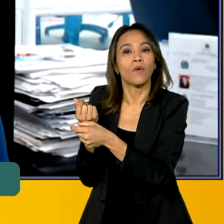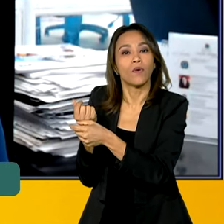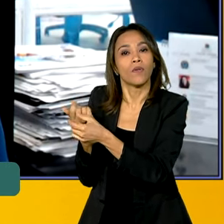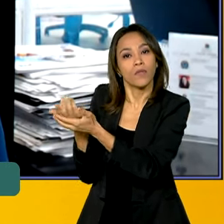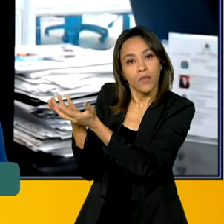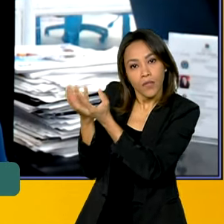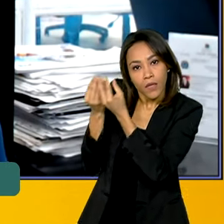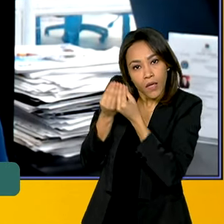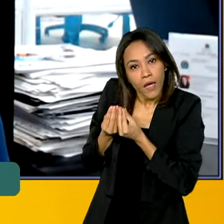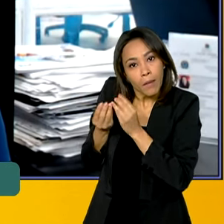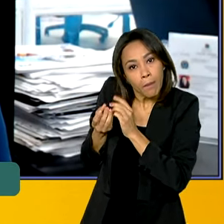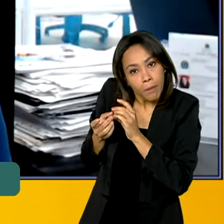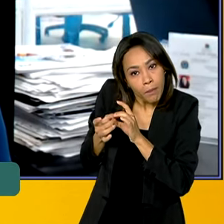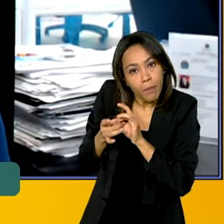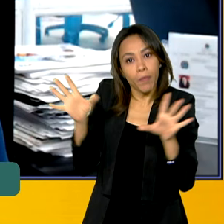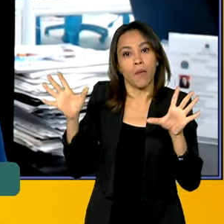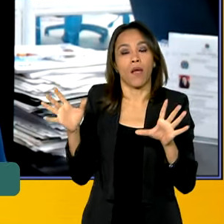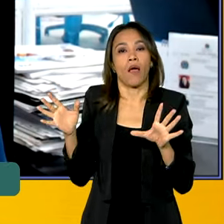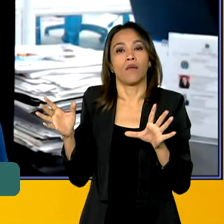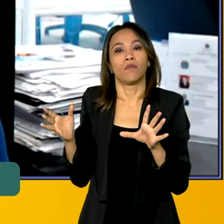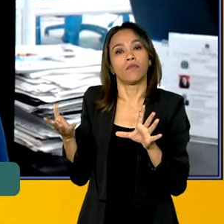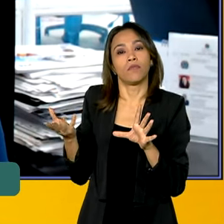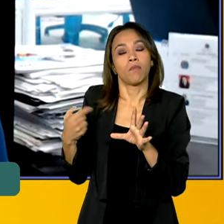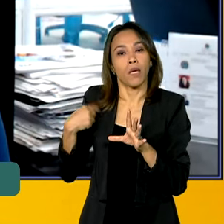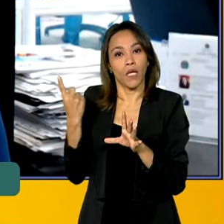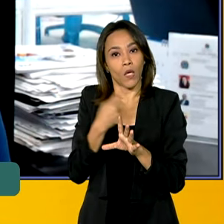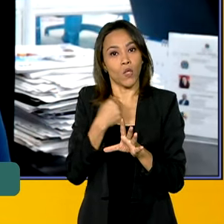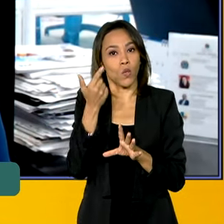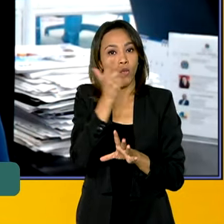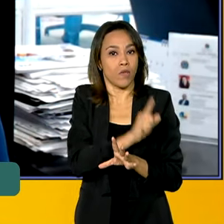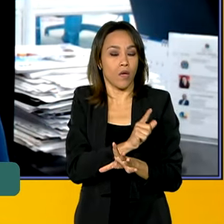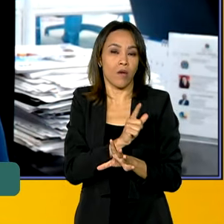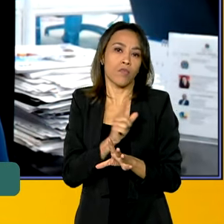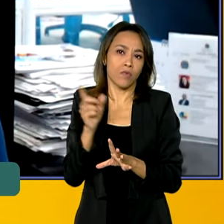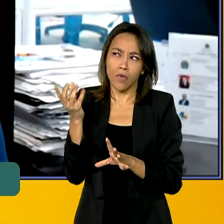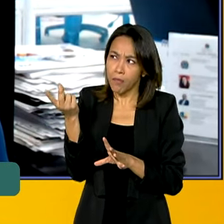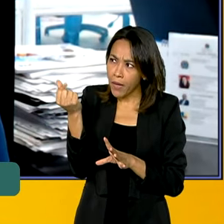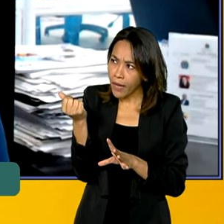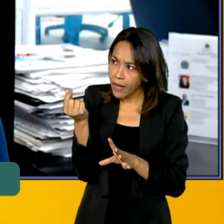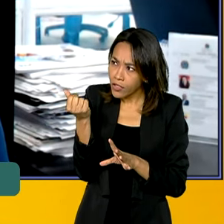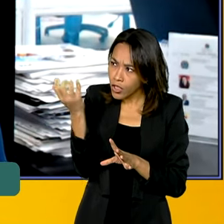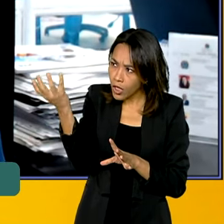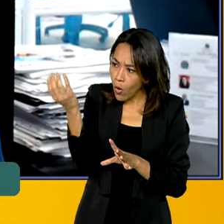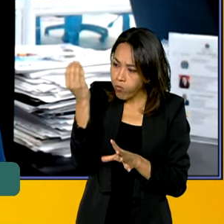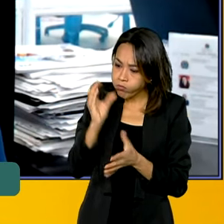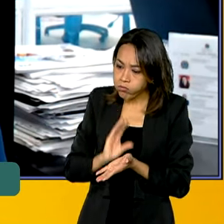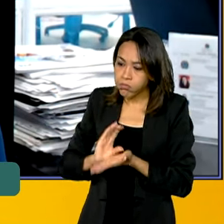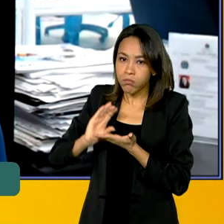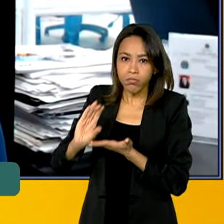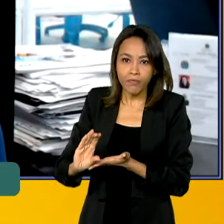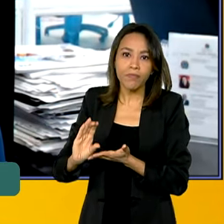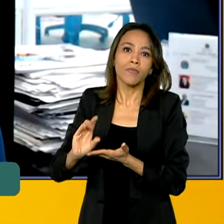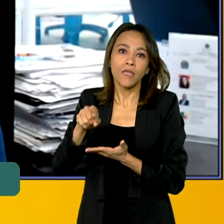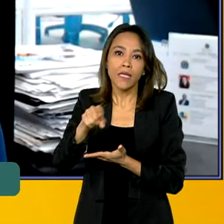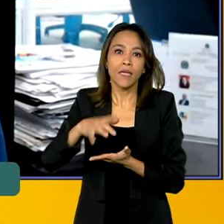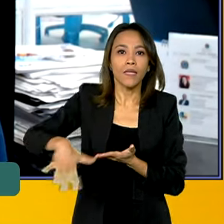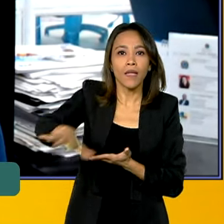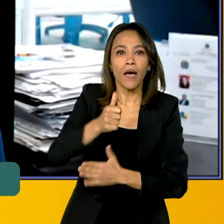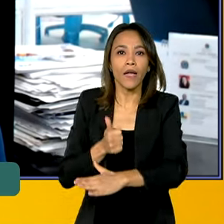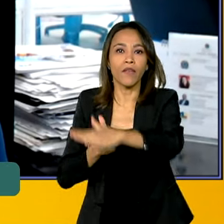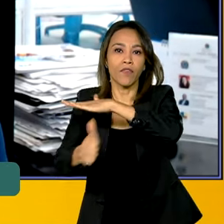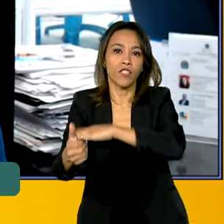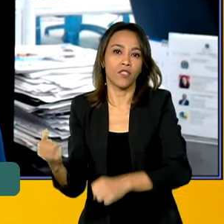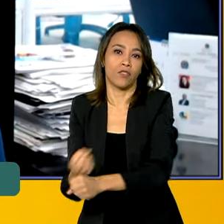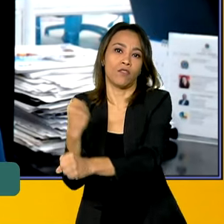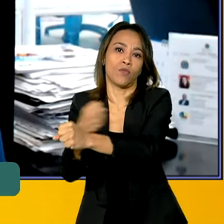serem liberados para que nós possamos investir em habitação nesse país. Haja vista, como eu disse para você, que o crédito do